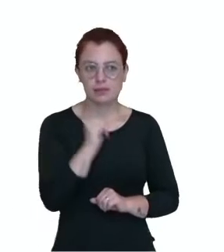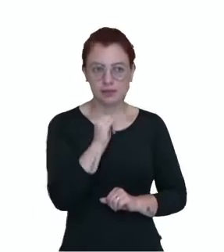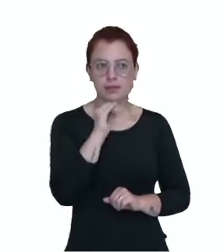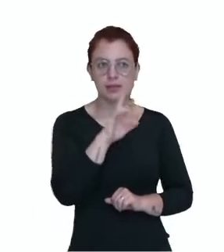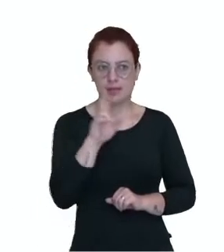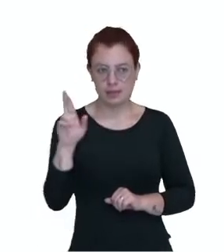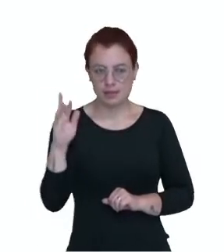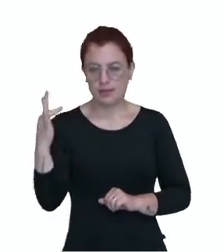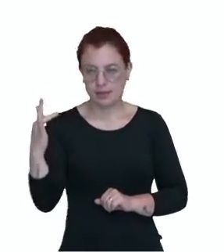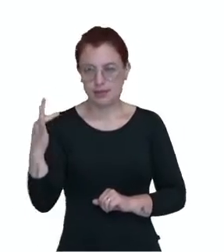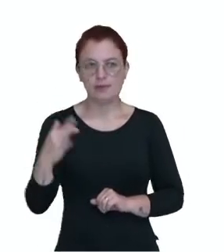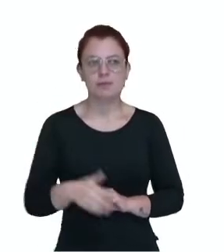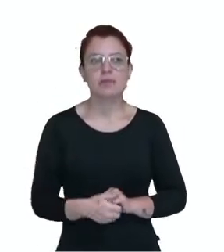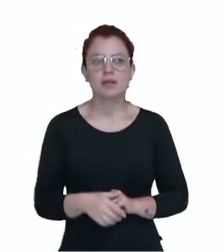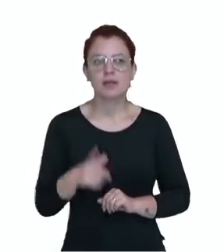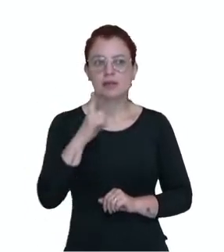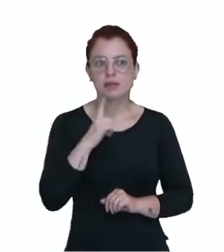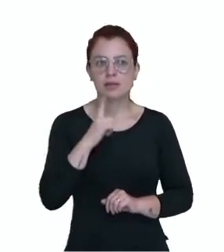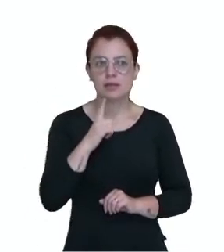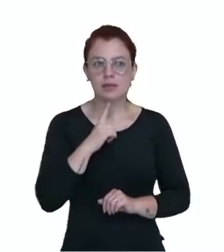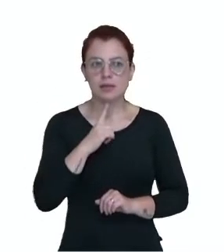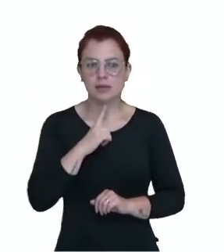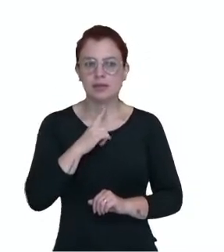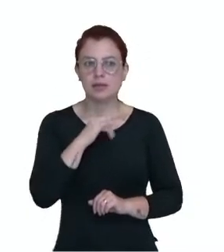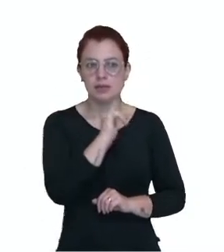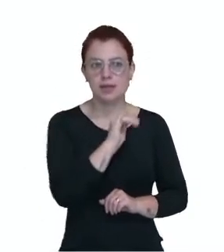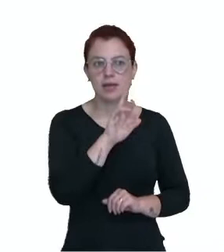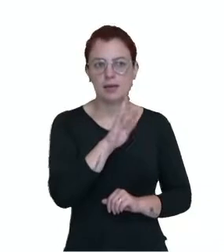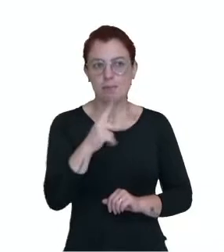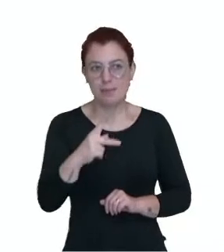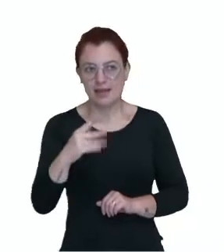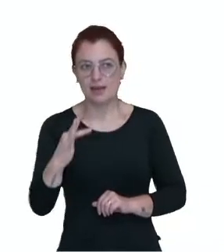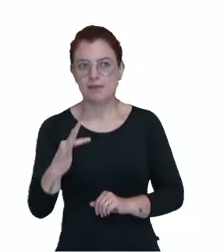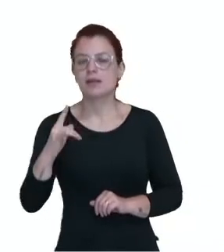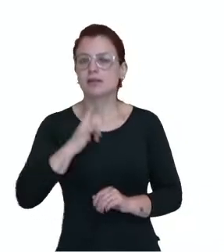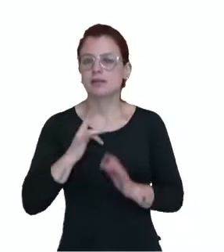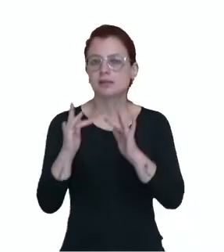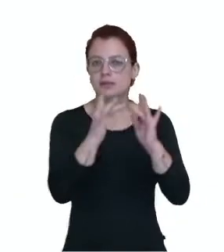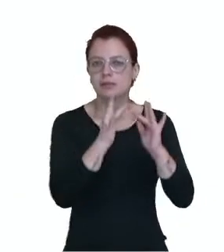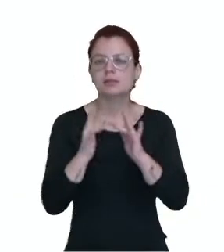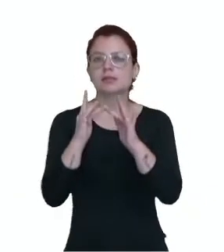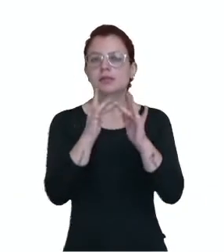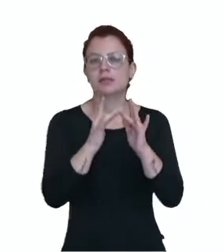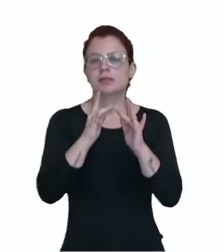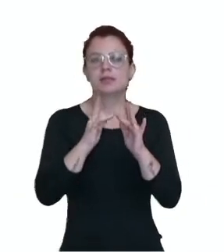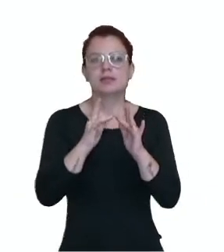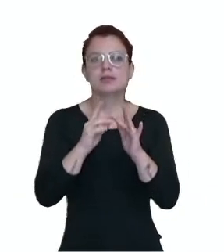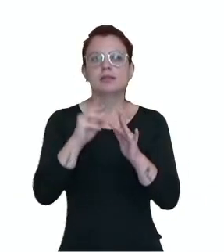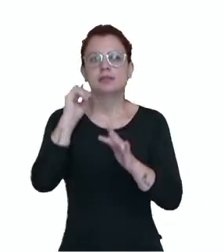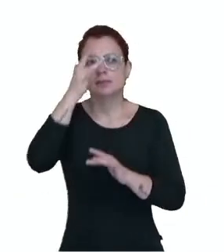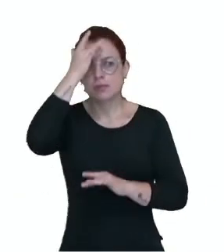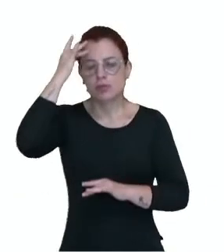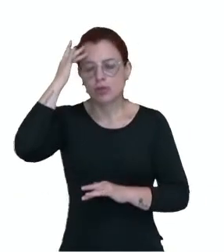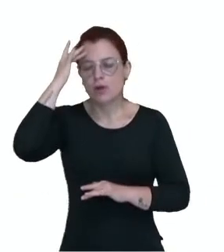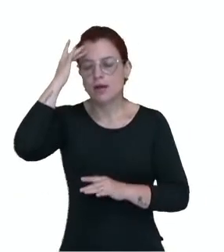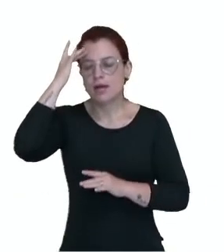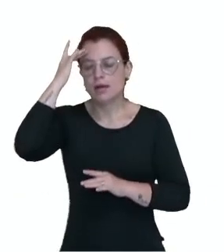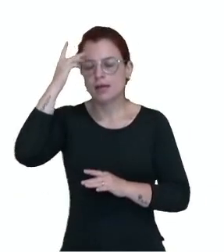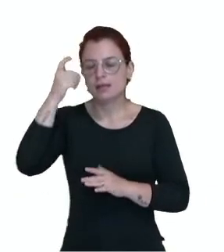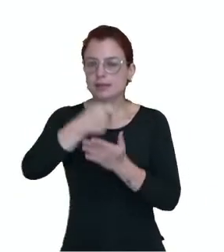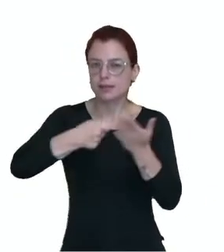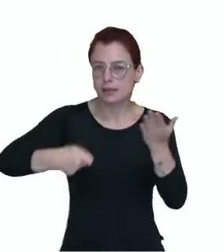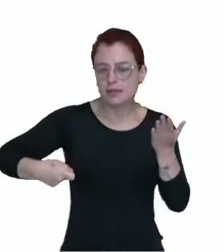sobre pessoa física, IRPF, está relacionado com a declaração de ajuste anual, também